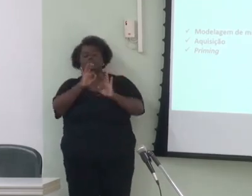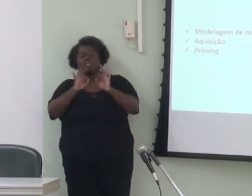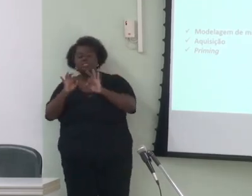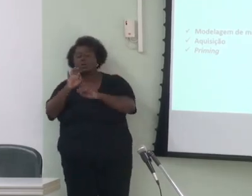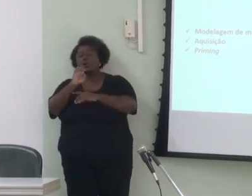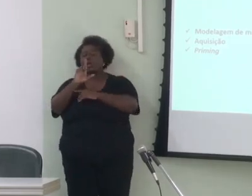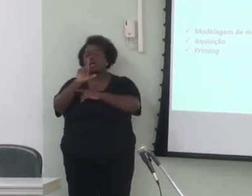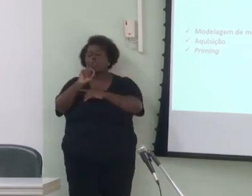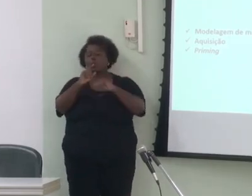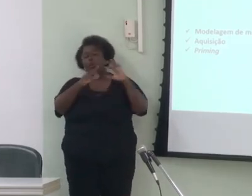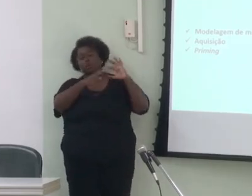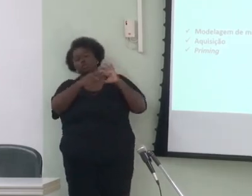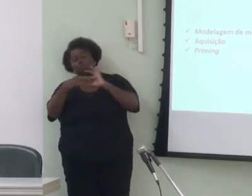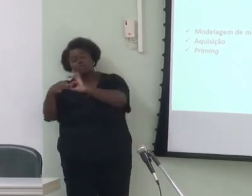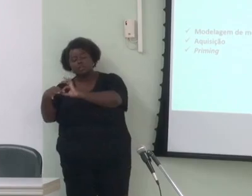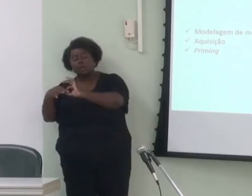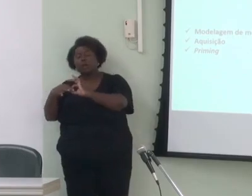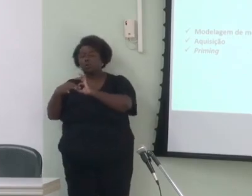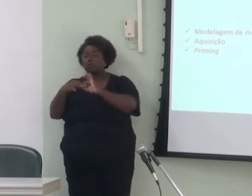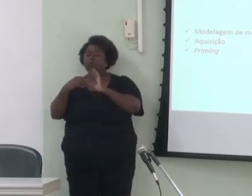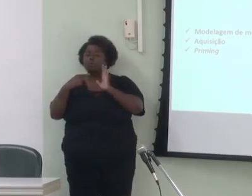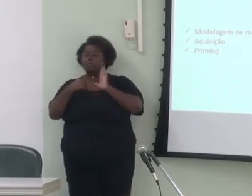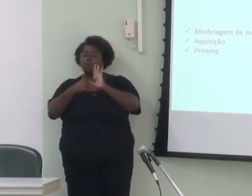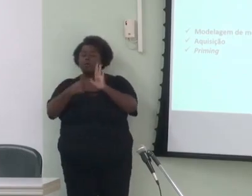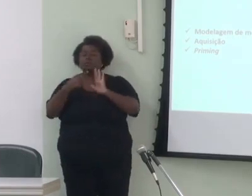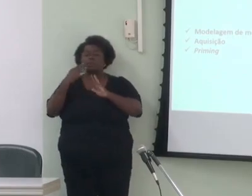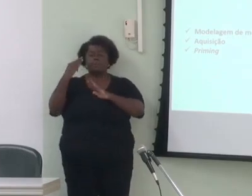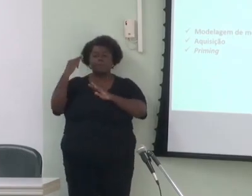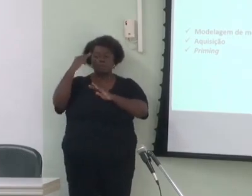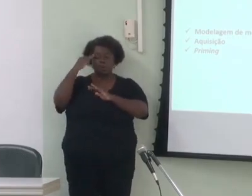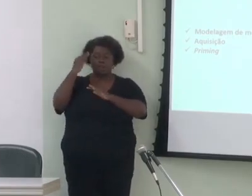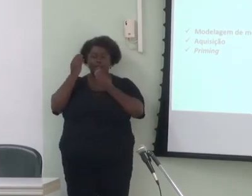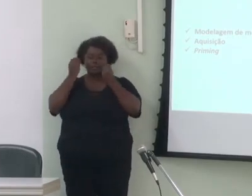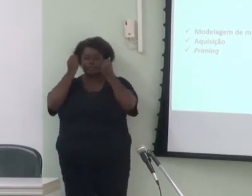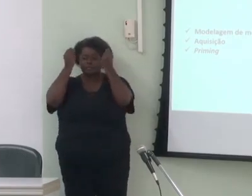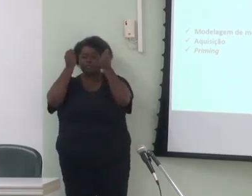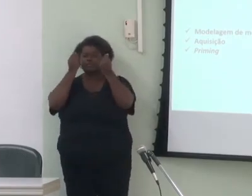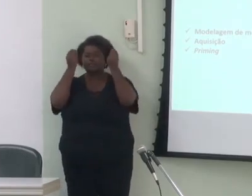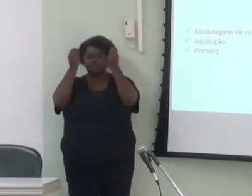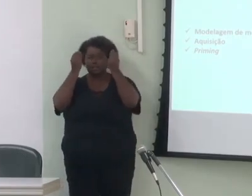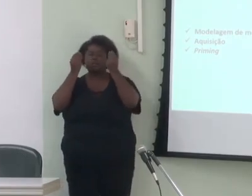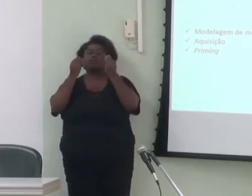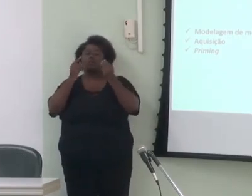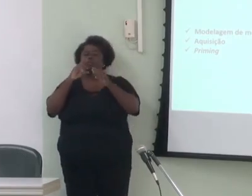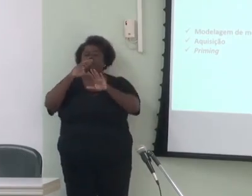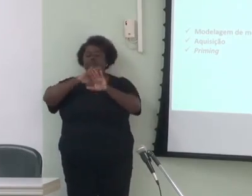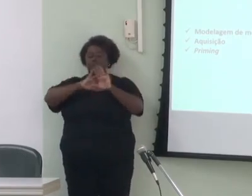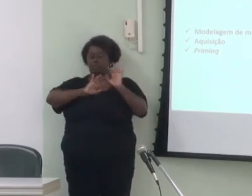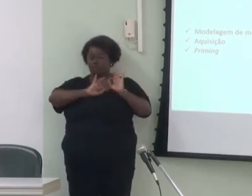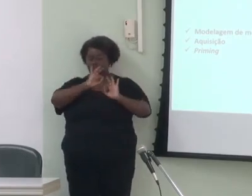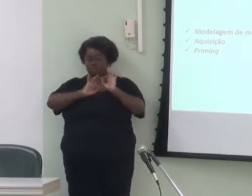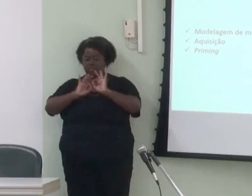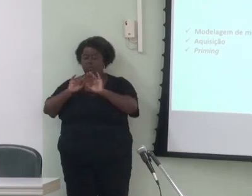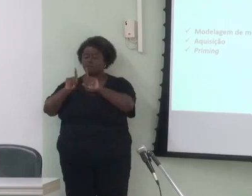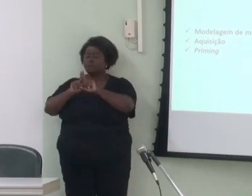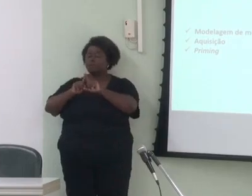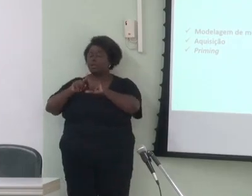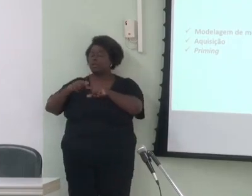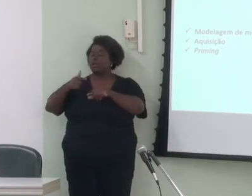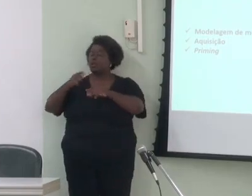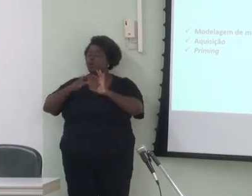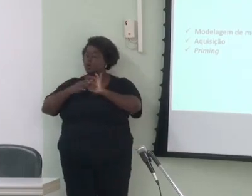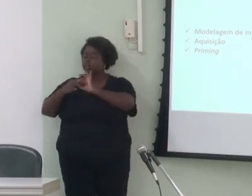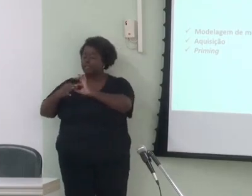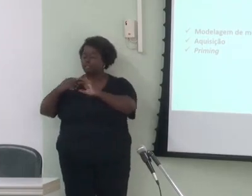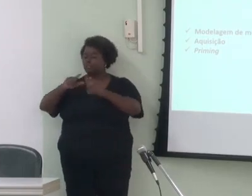indicando a memória enriquecida como o mecanismo cognitivo por trás dessa organização e a alternância de contextos como a divisão